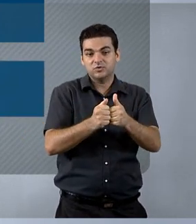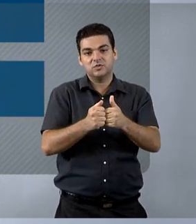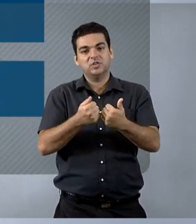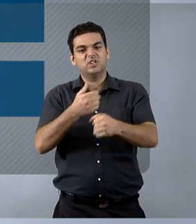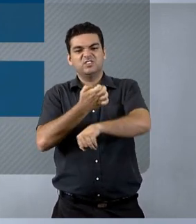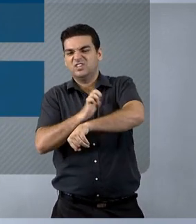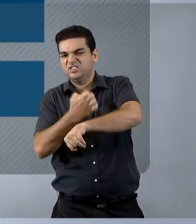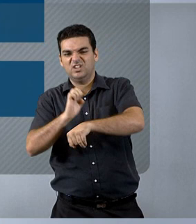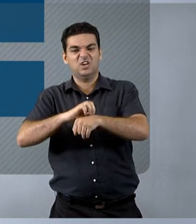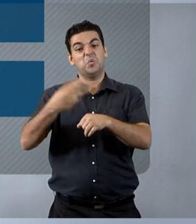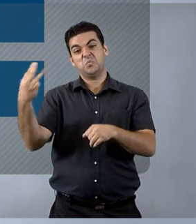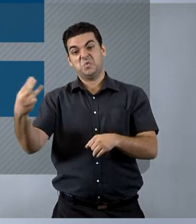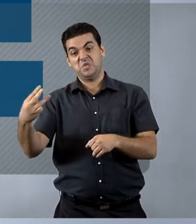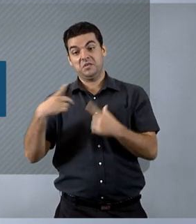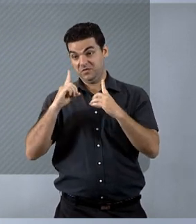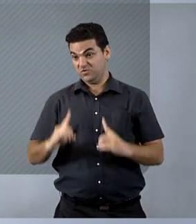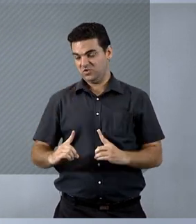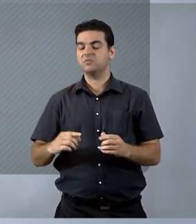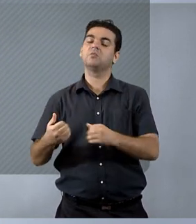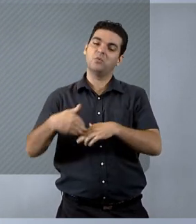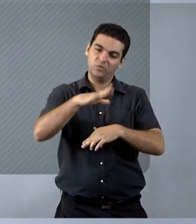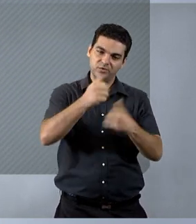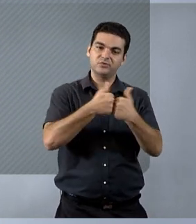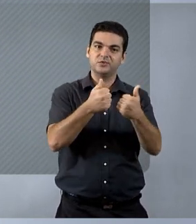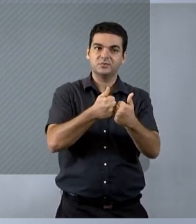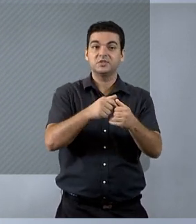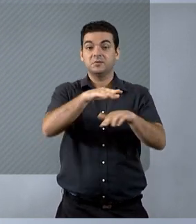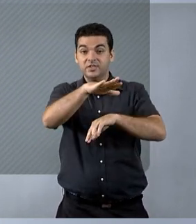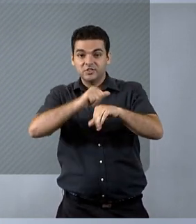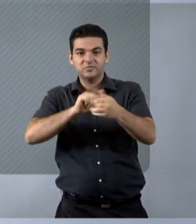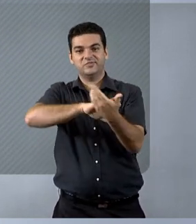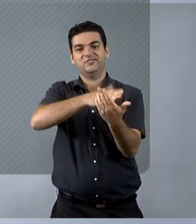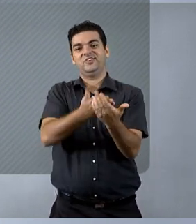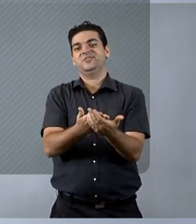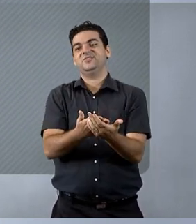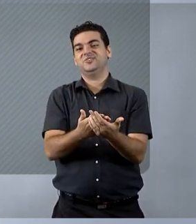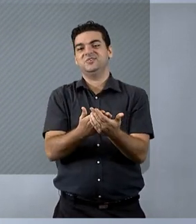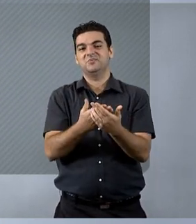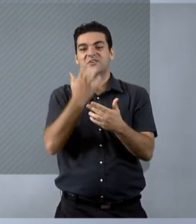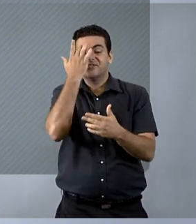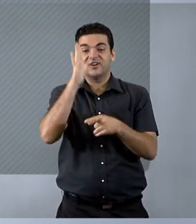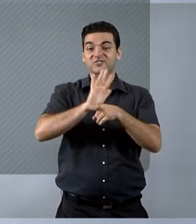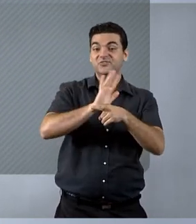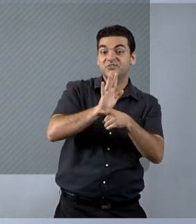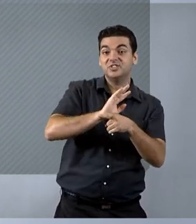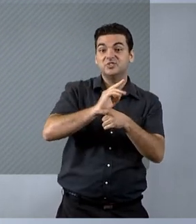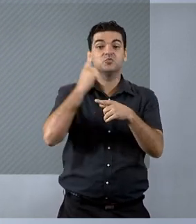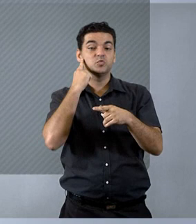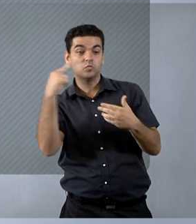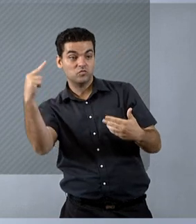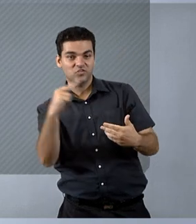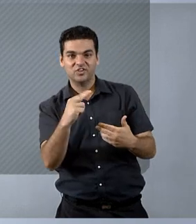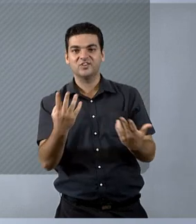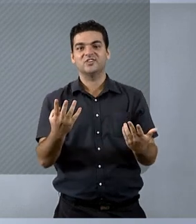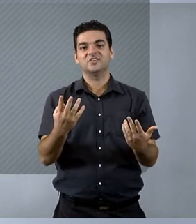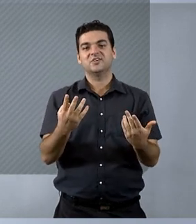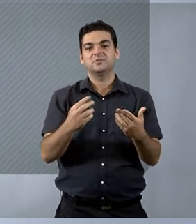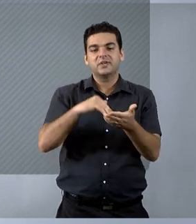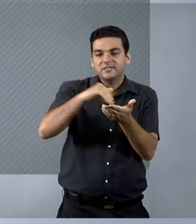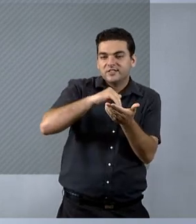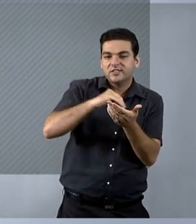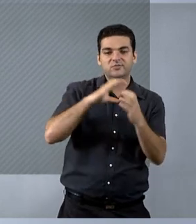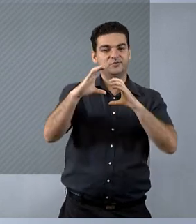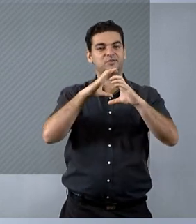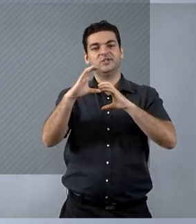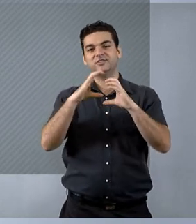e terceirizados com deficiência. Contratação de intérprete de libras para a tradução do material em vídeo produzido pela Secretaria